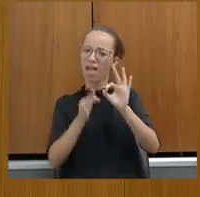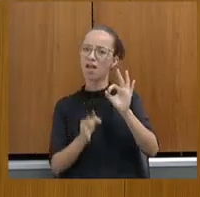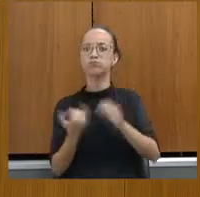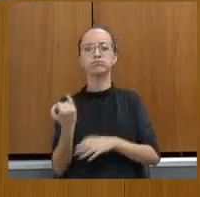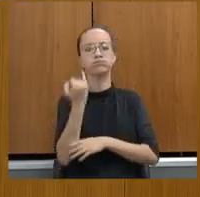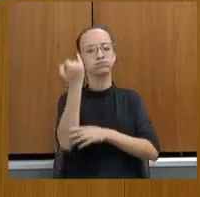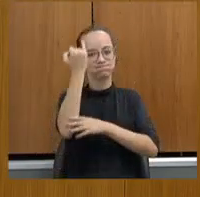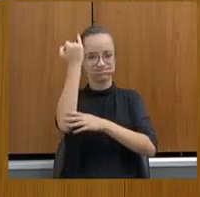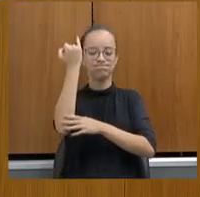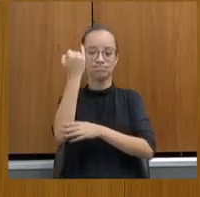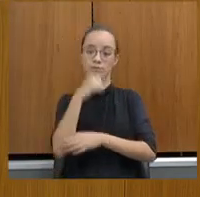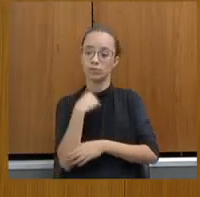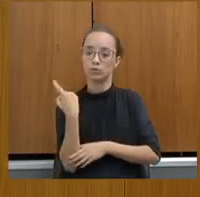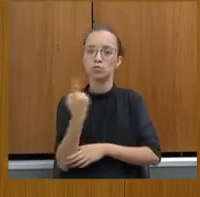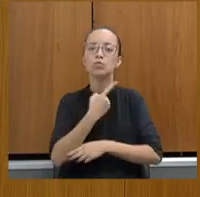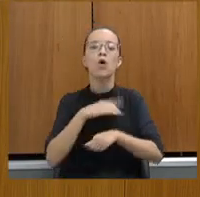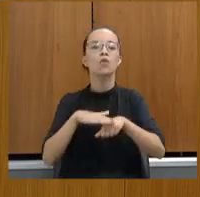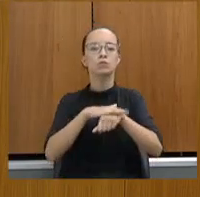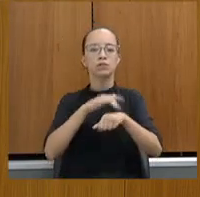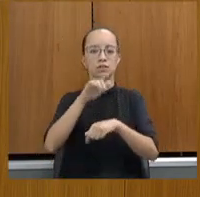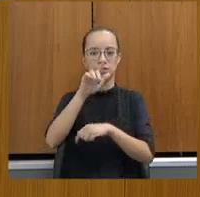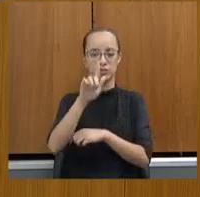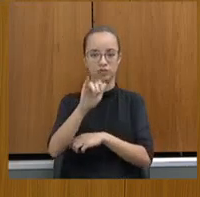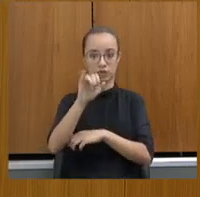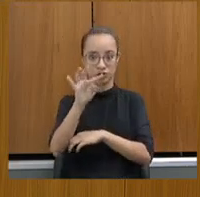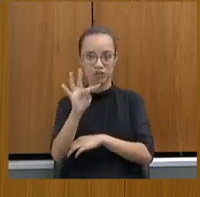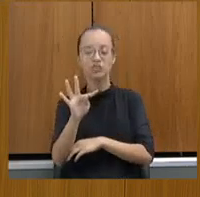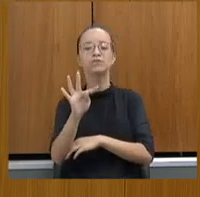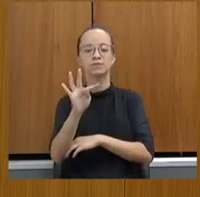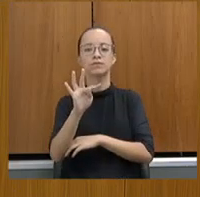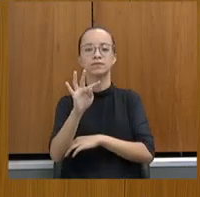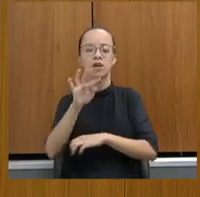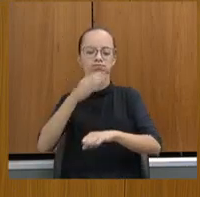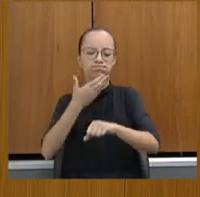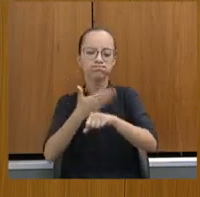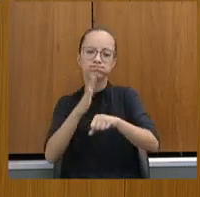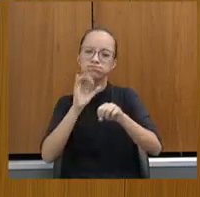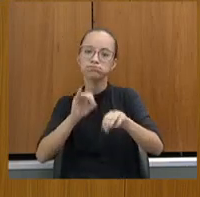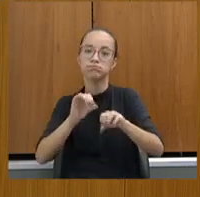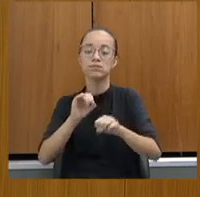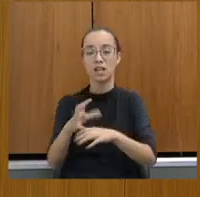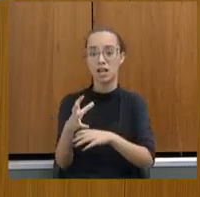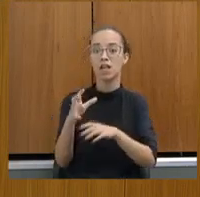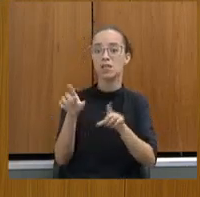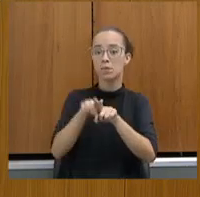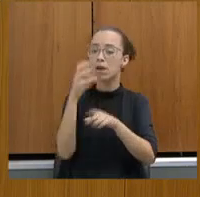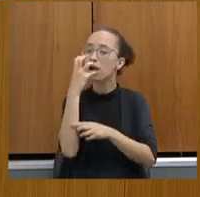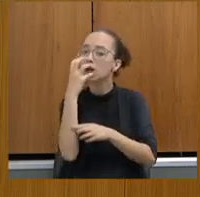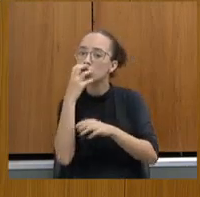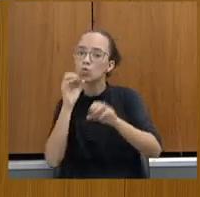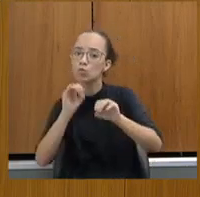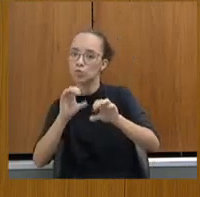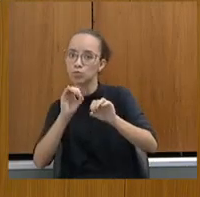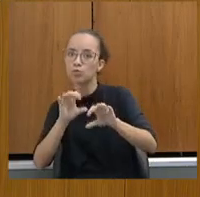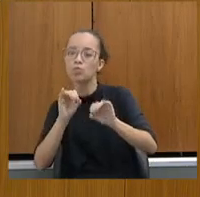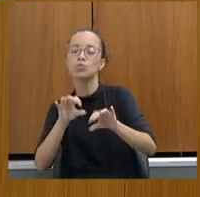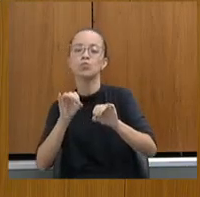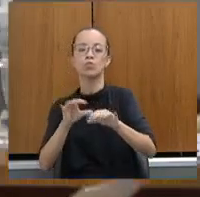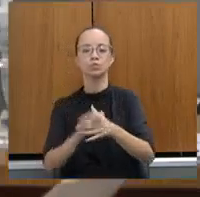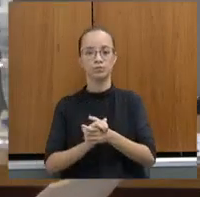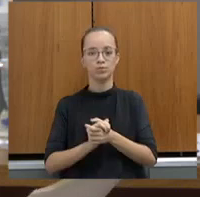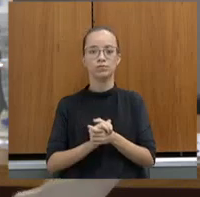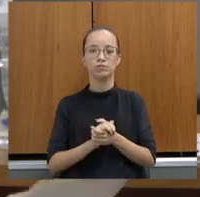alinhamento que nós fizemos com o Giro, com o Getap, o treinamento de Boris Kahn, Canil e retenção e contra-retenção. Uma coisa que